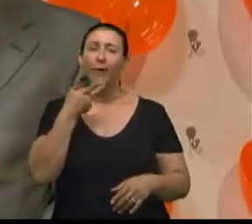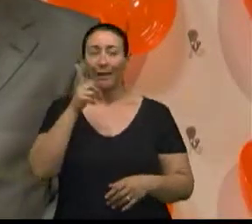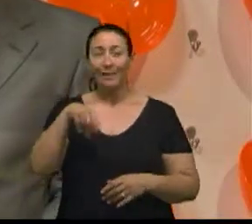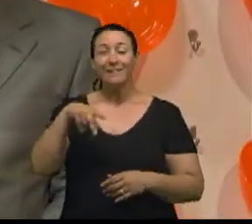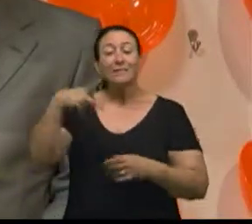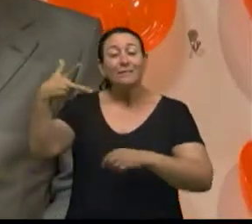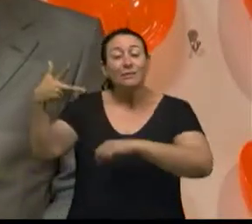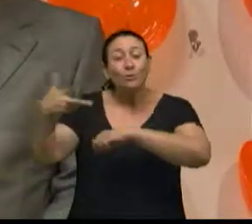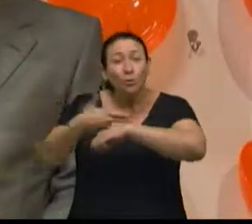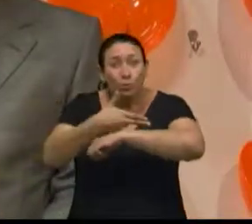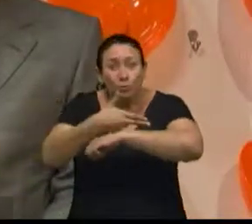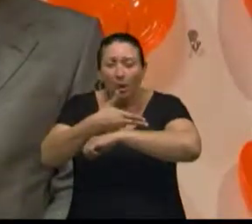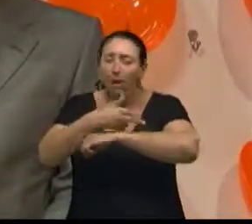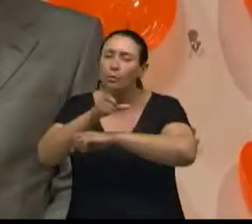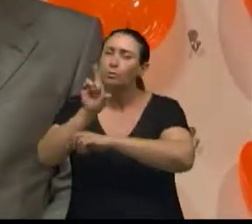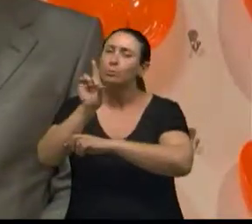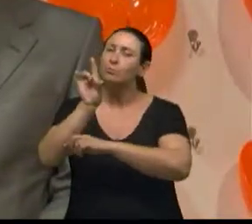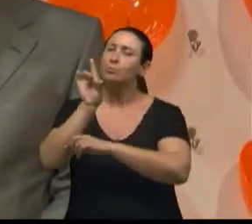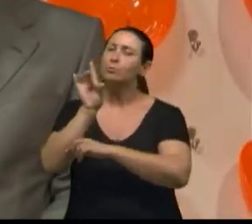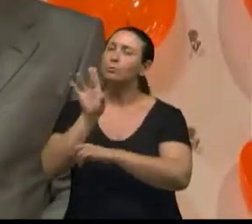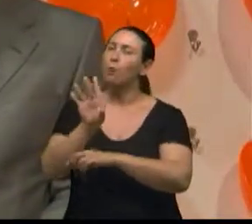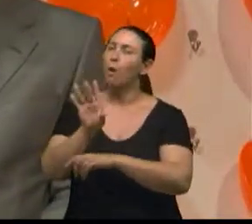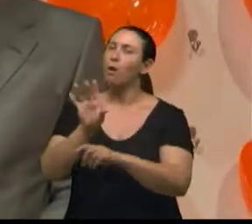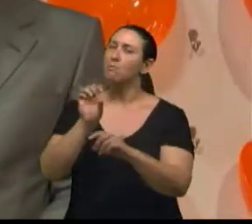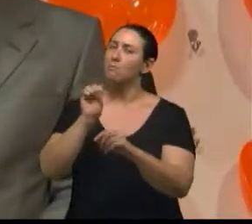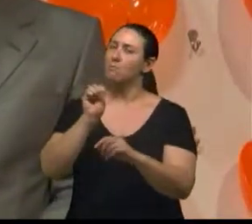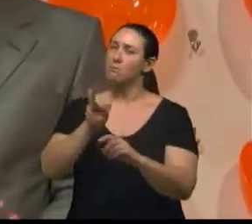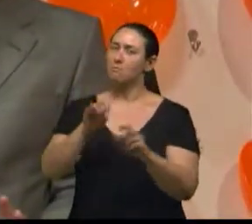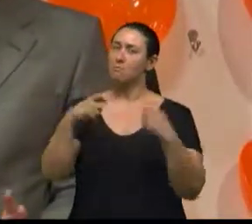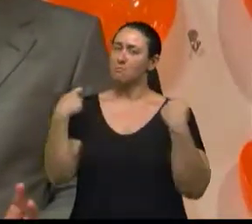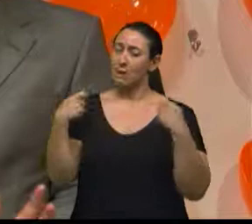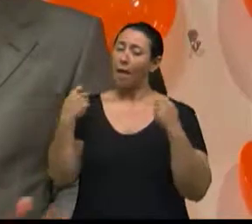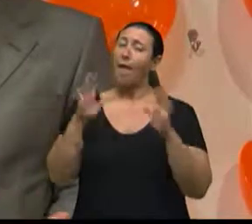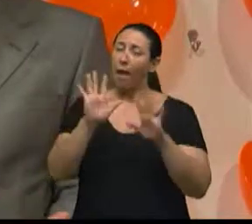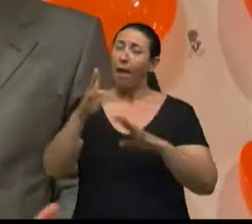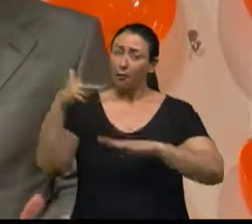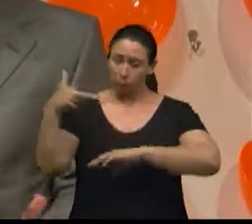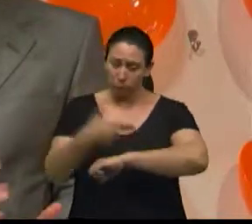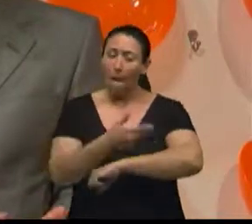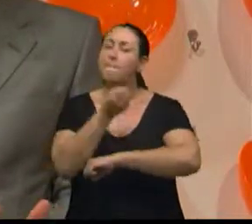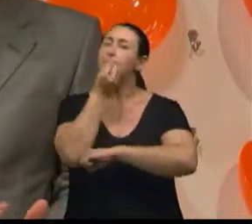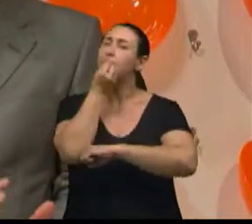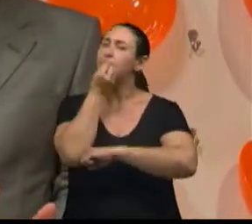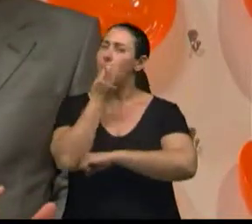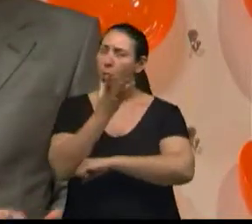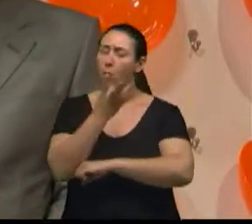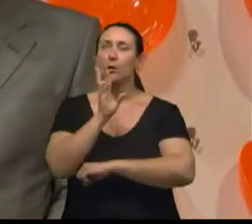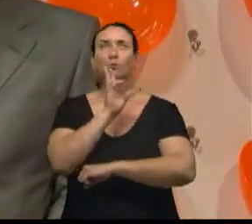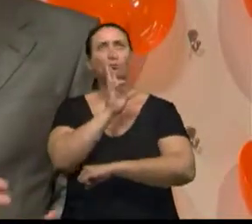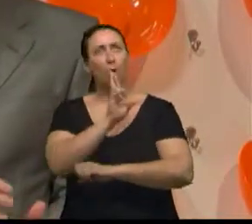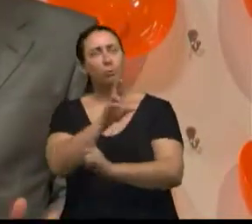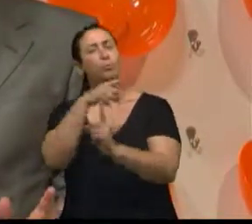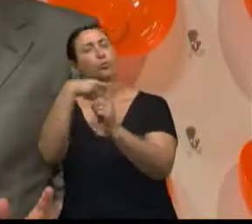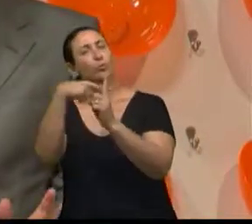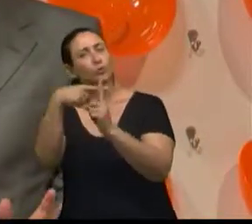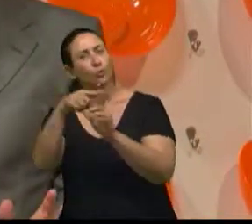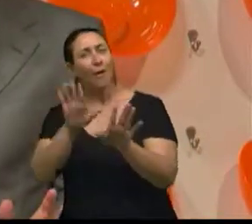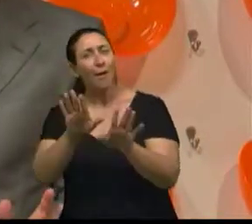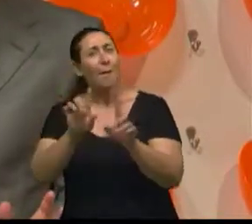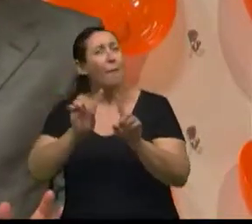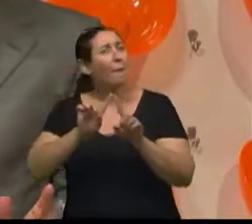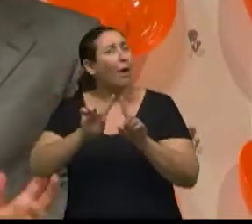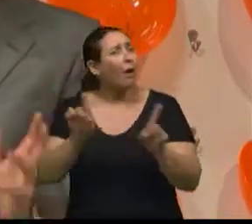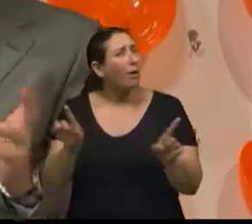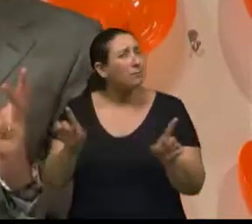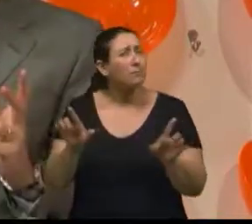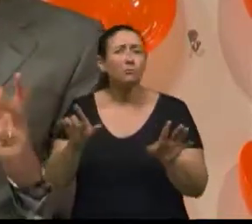vai usá-lo e ela tem um resultado muito bom, mas após tu fazer todo o tratamento chamado conservador.